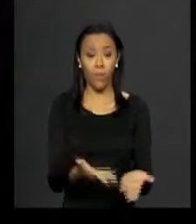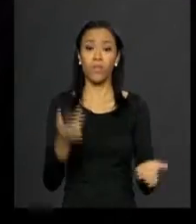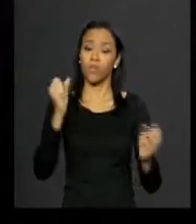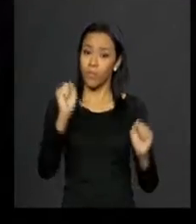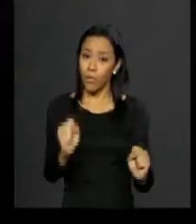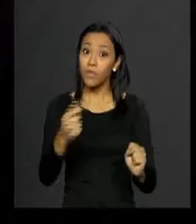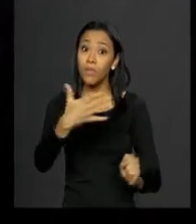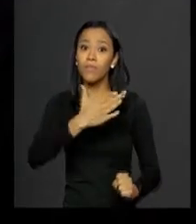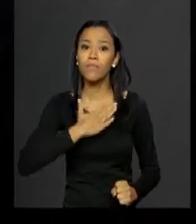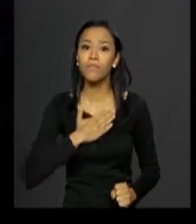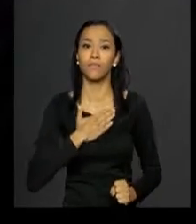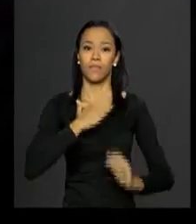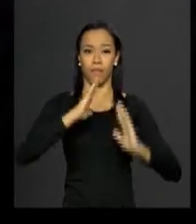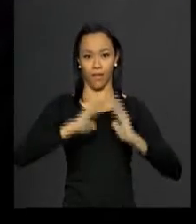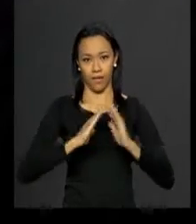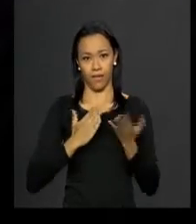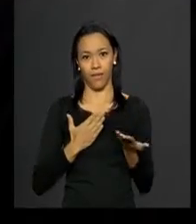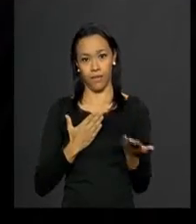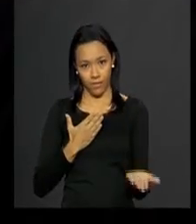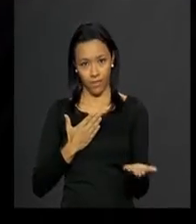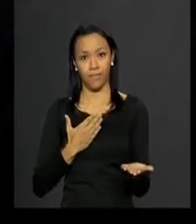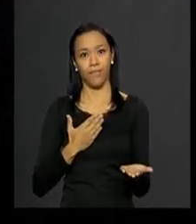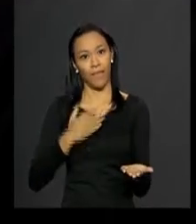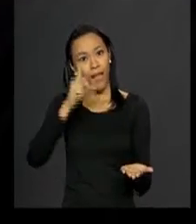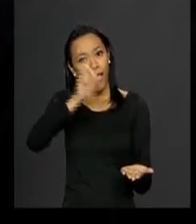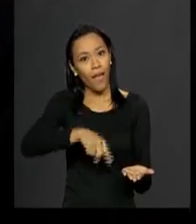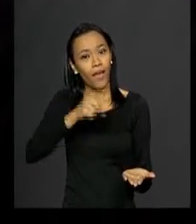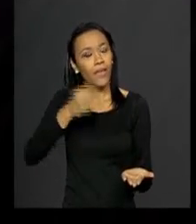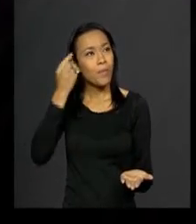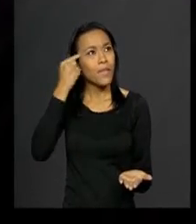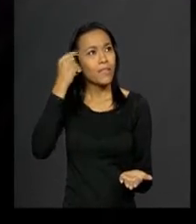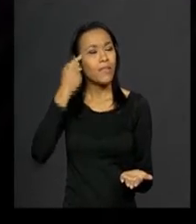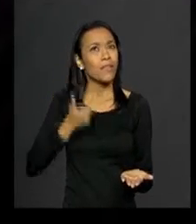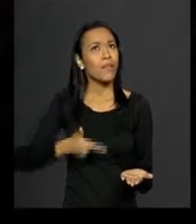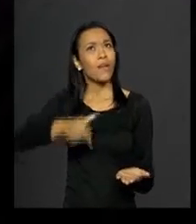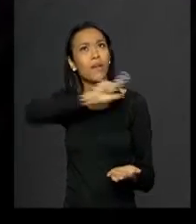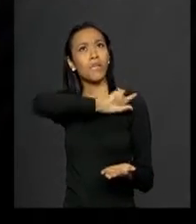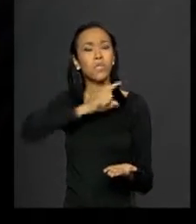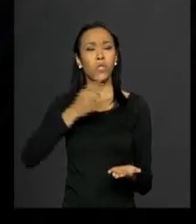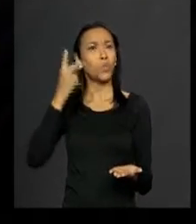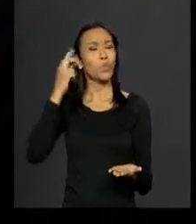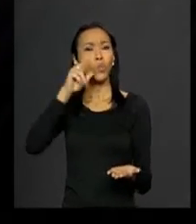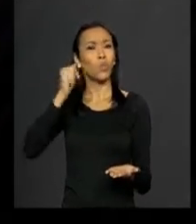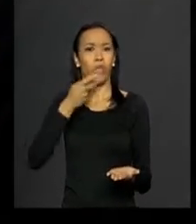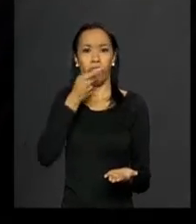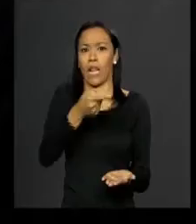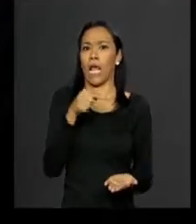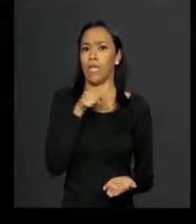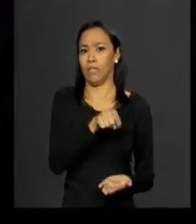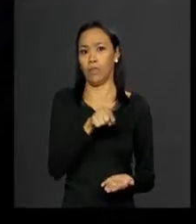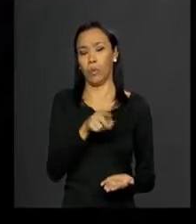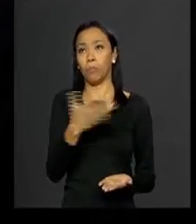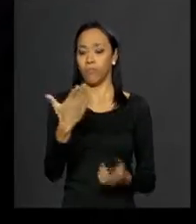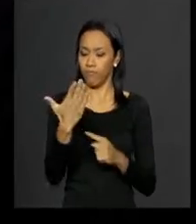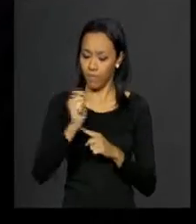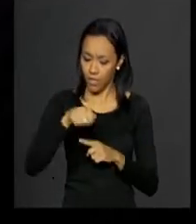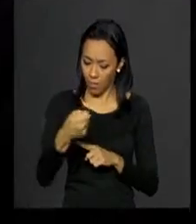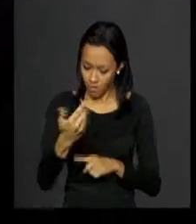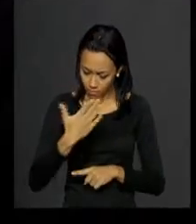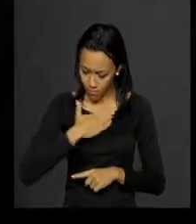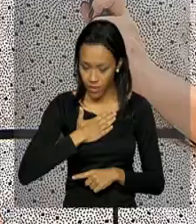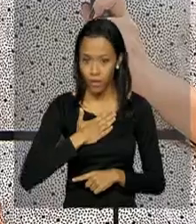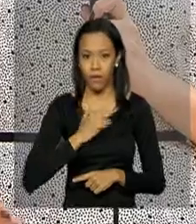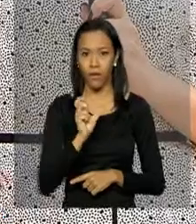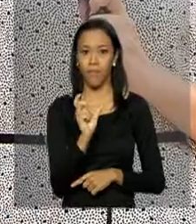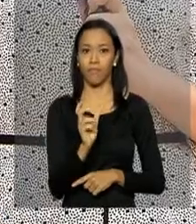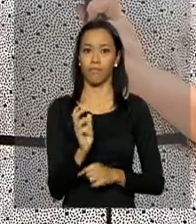dizer minha casa. Então, assim, é uma expressão que eu pensei que eu nunca ia conseguir usar a palavra minha